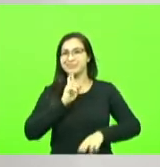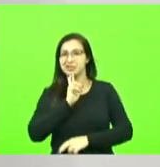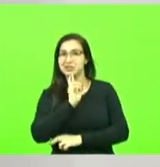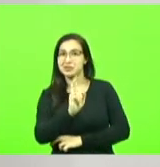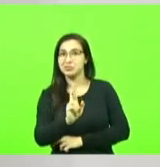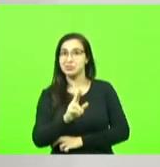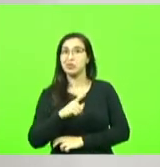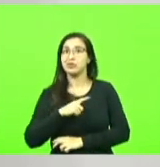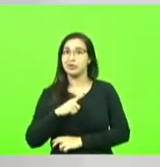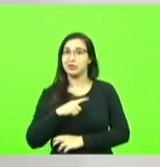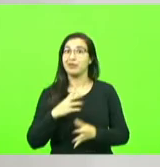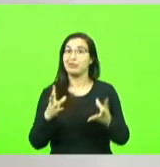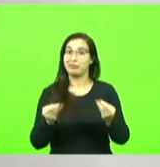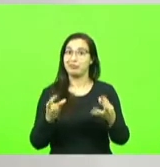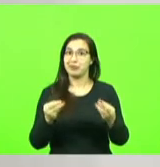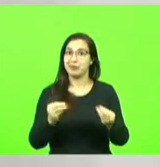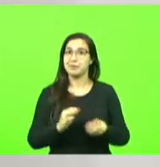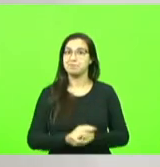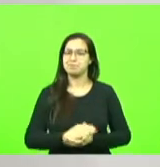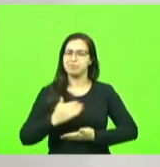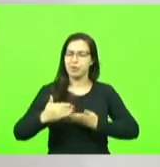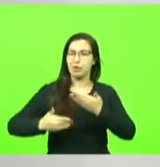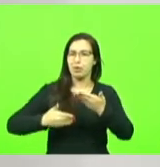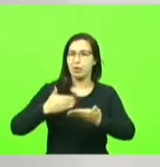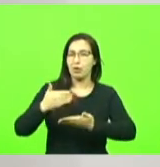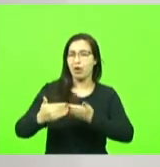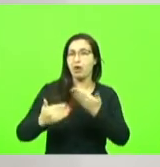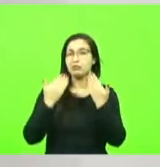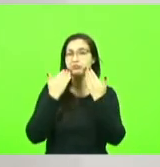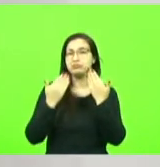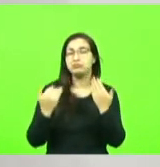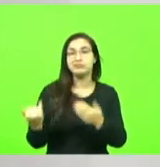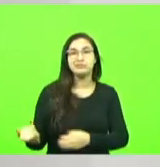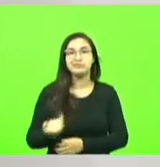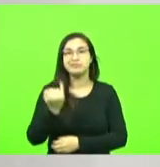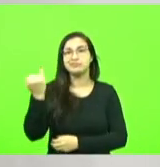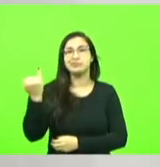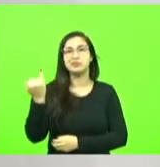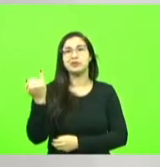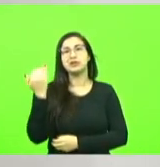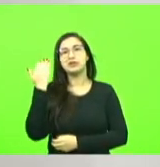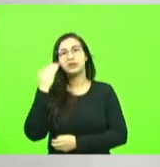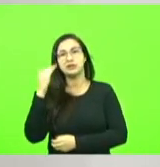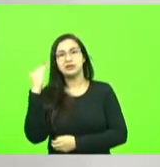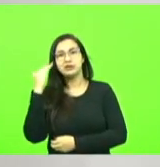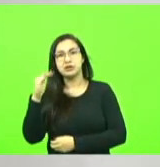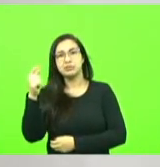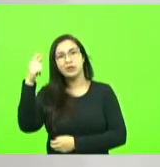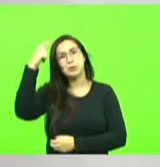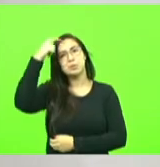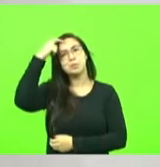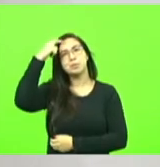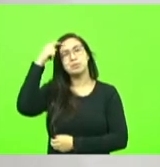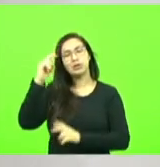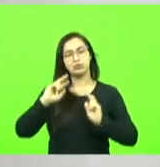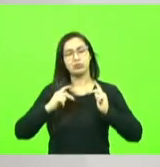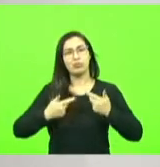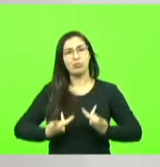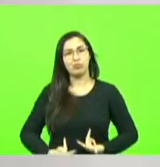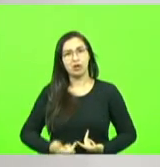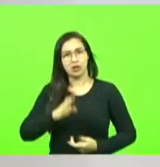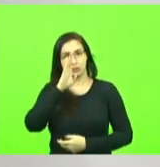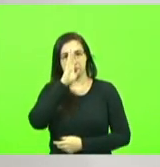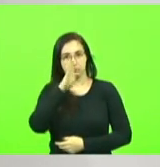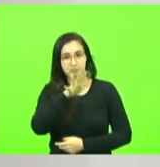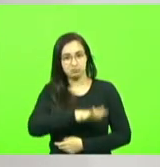este processo mostrou-me a importância do entendimento da mente humana principalmente no cenário